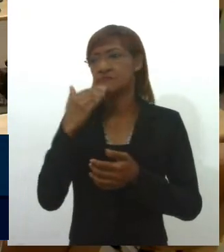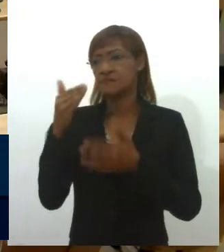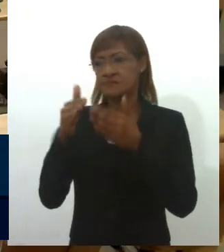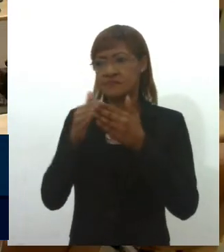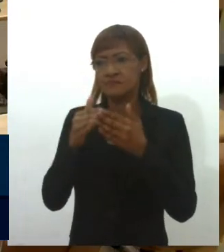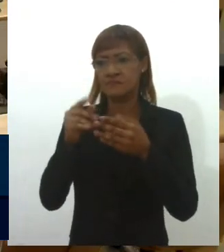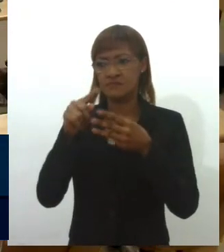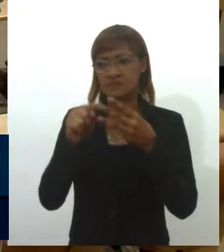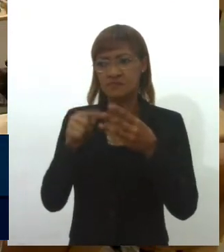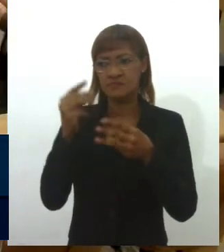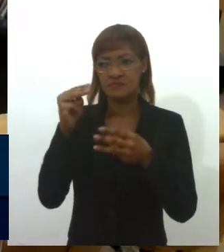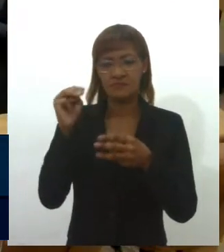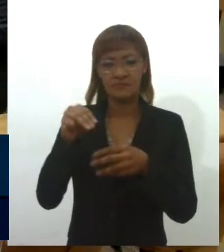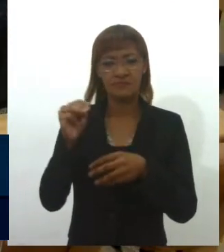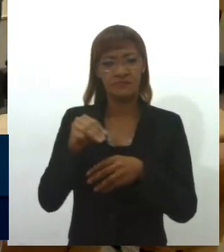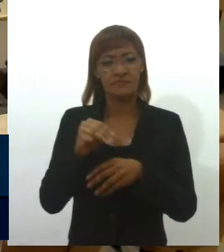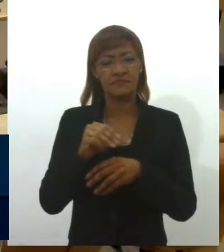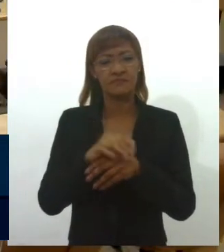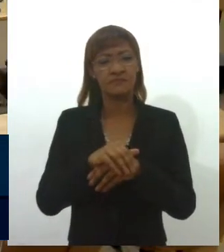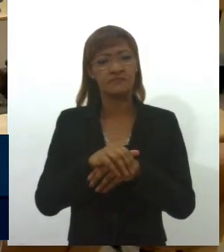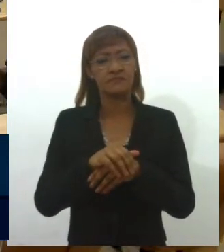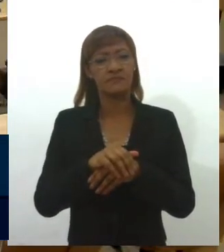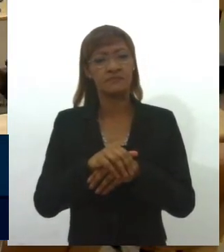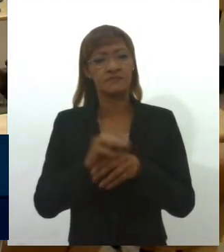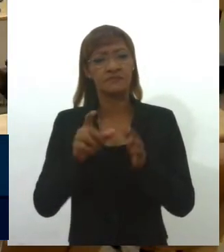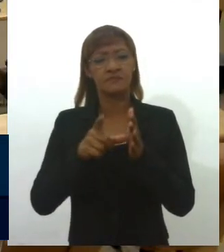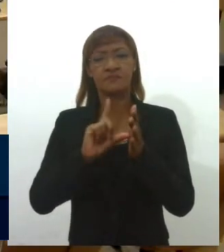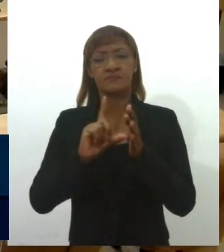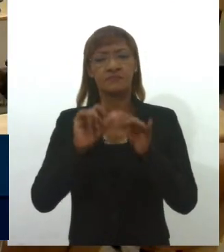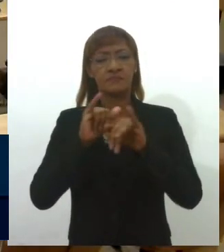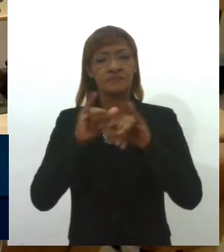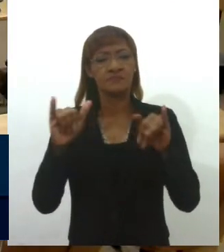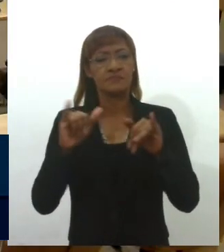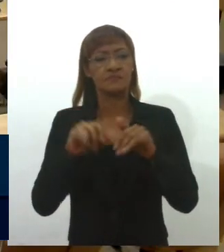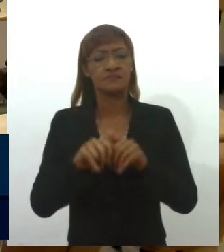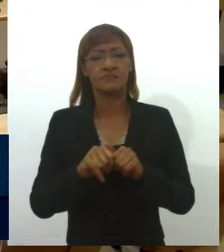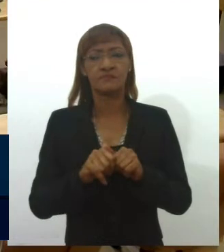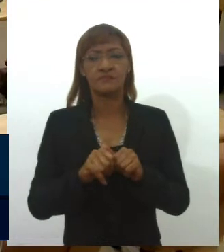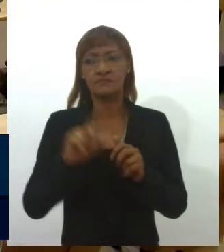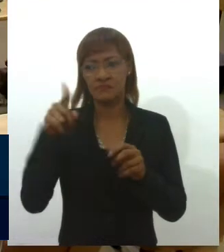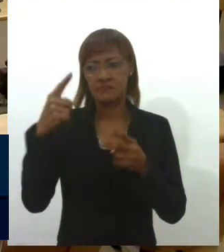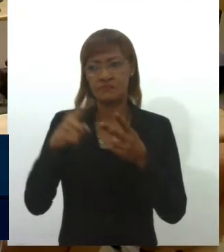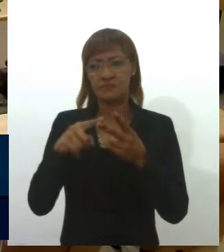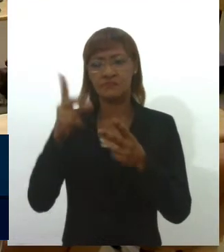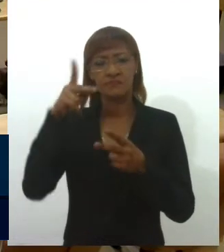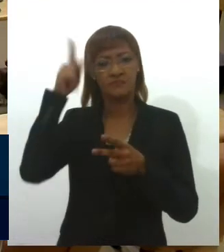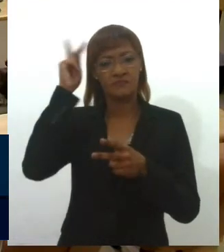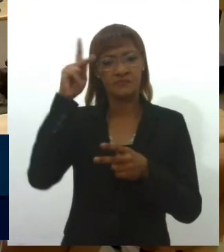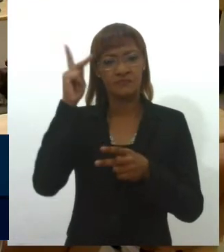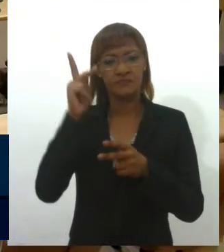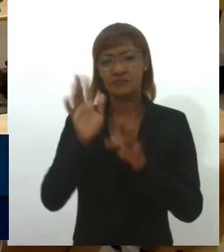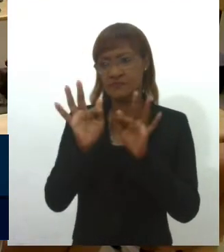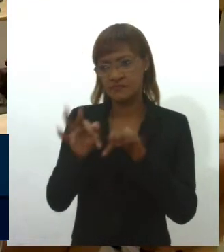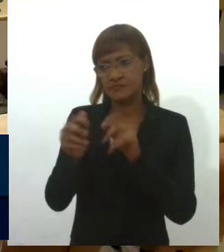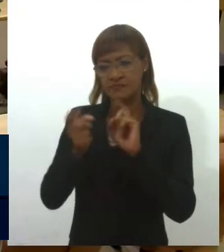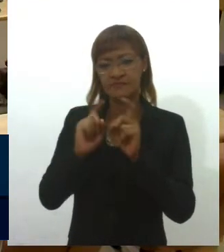minutos para anunciar antes um ato e o discurso da deputada Quinti Lima encerrará a sessão.